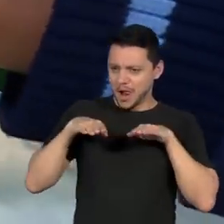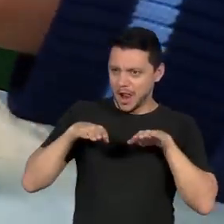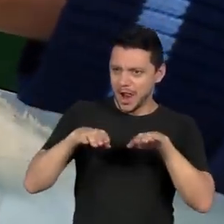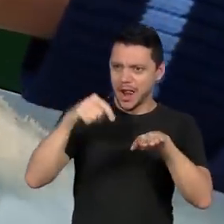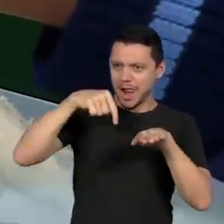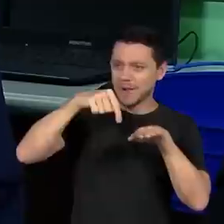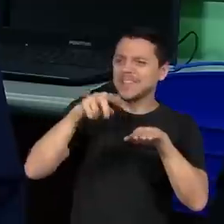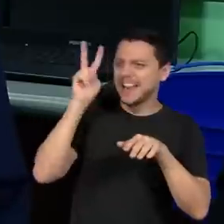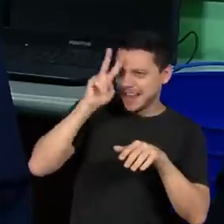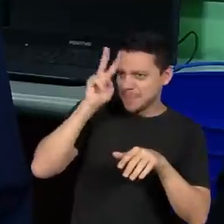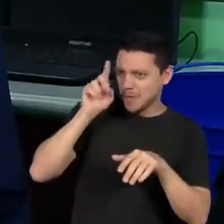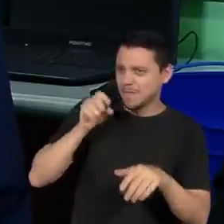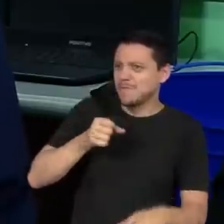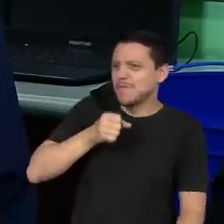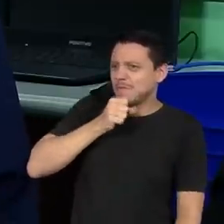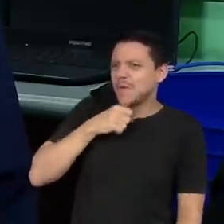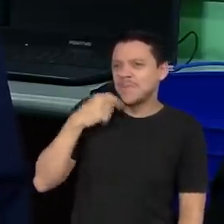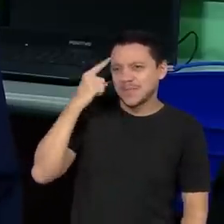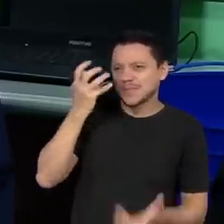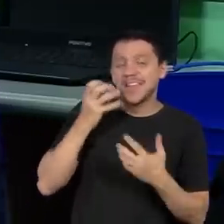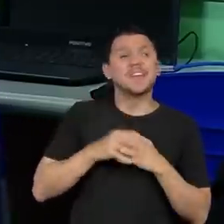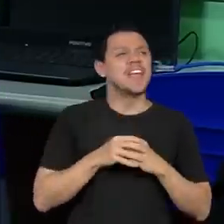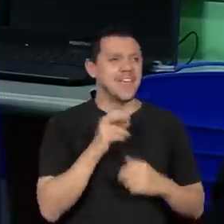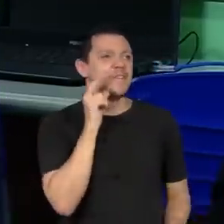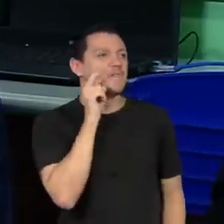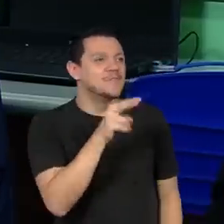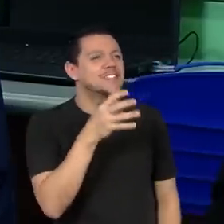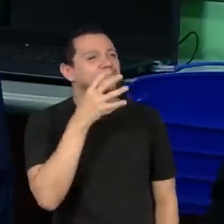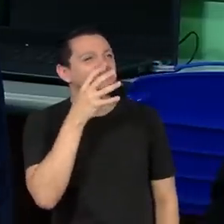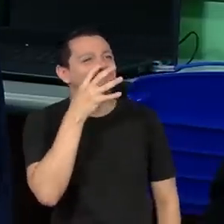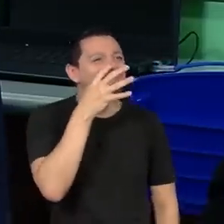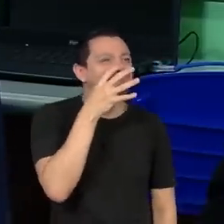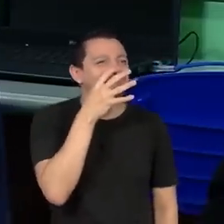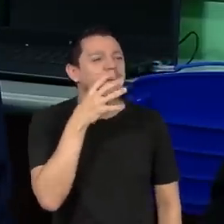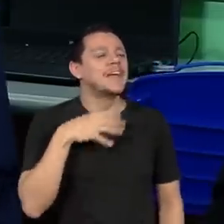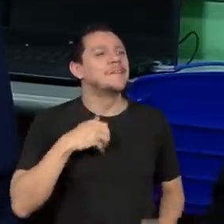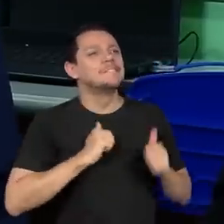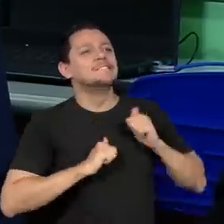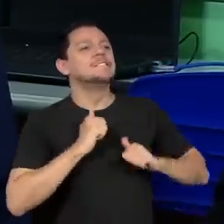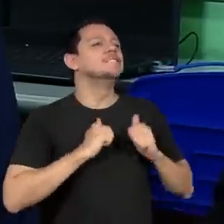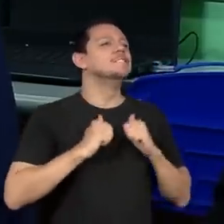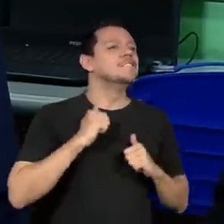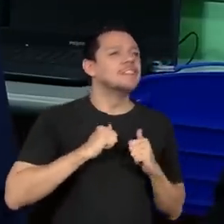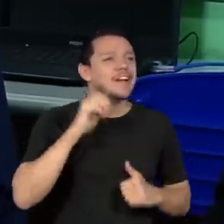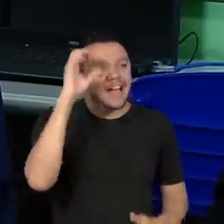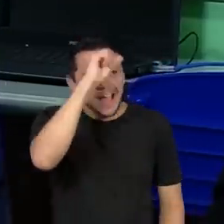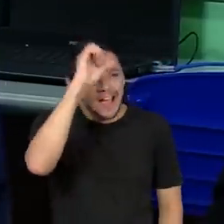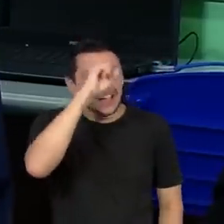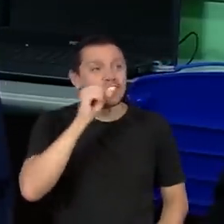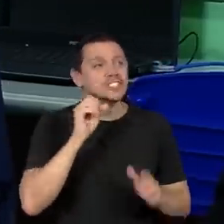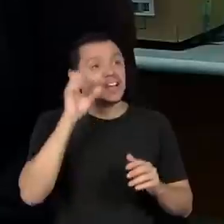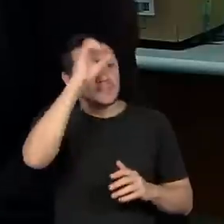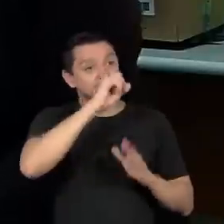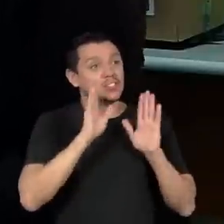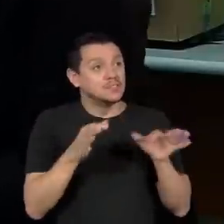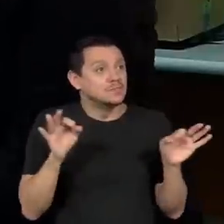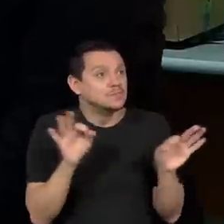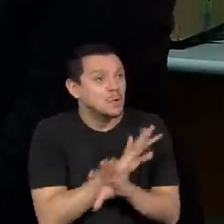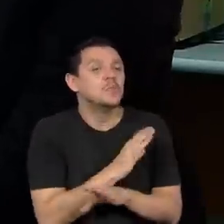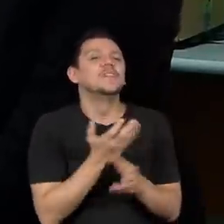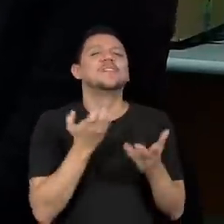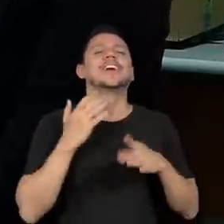máquina de costura. Como eu já vi ela costurando, eu fiquei meio ansiosa já para me aprender, né, e quando eu aprendi, não quero parar mais. Os